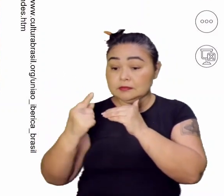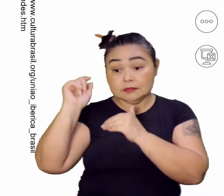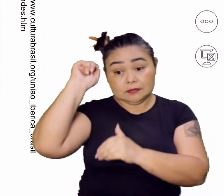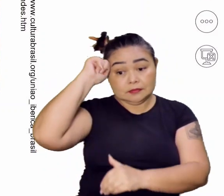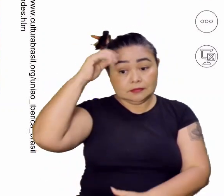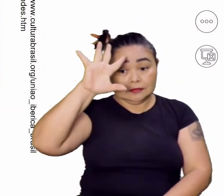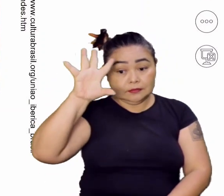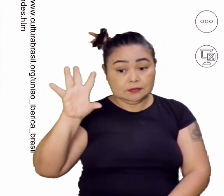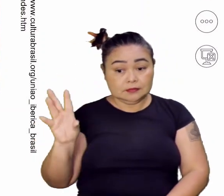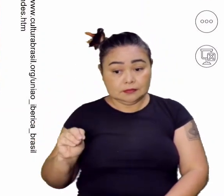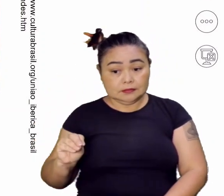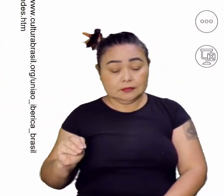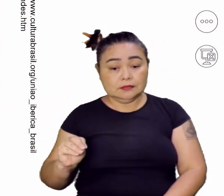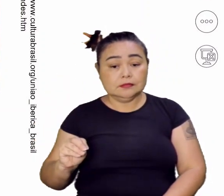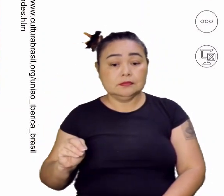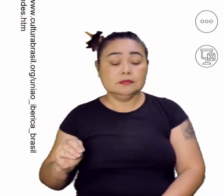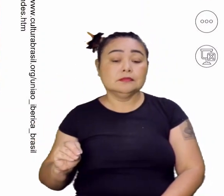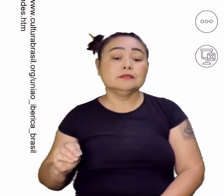basicamente,